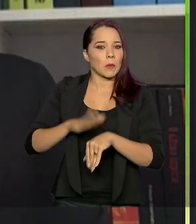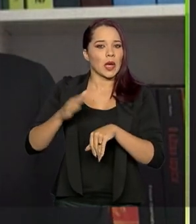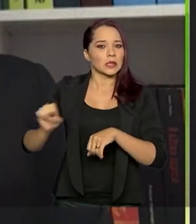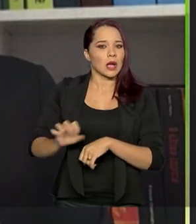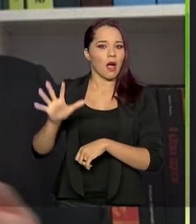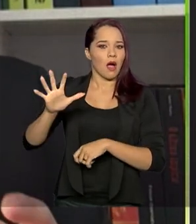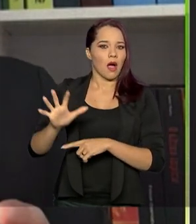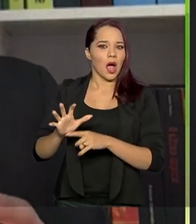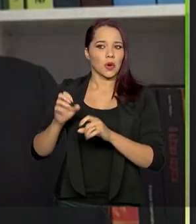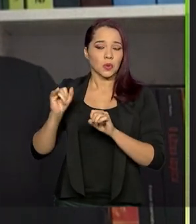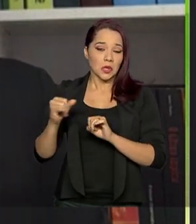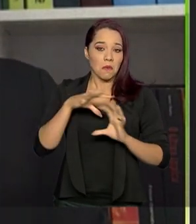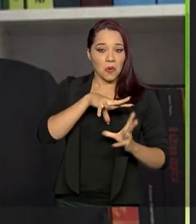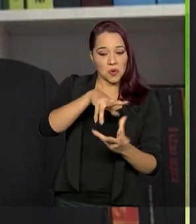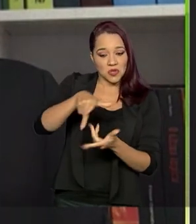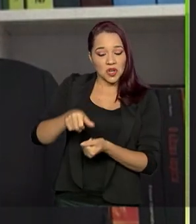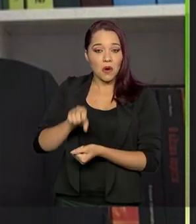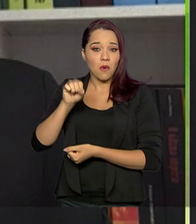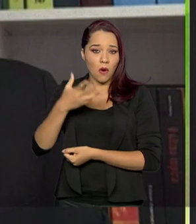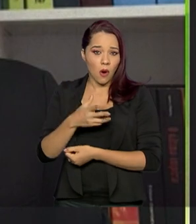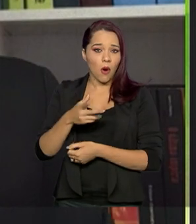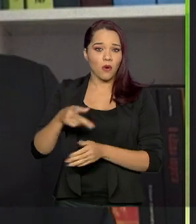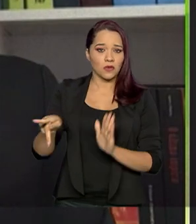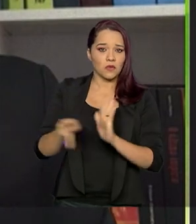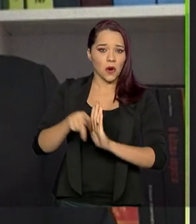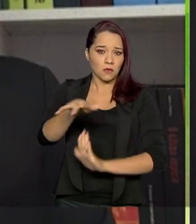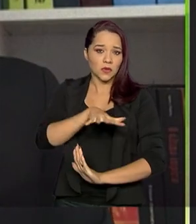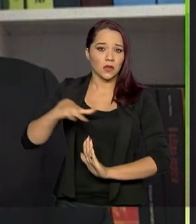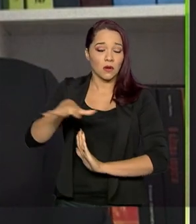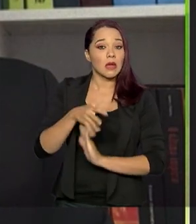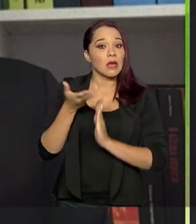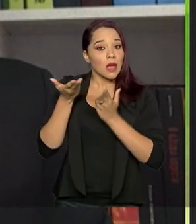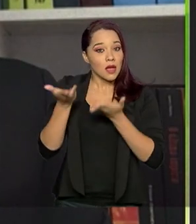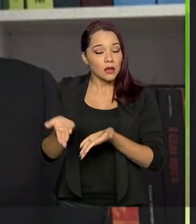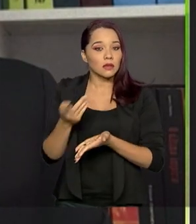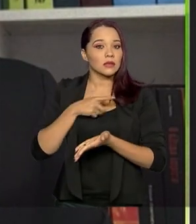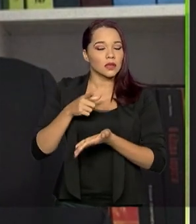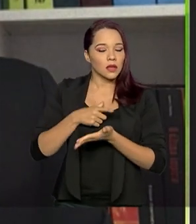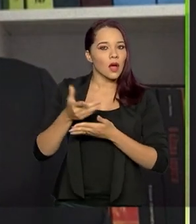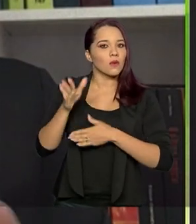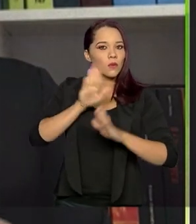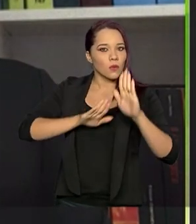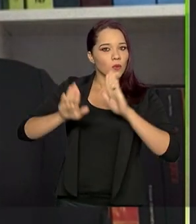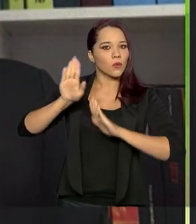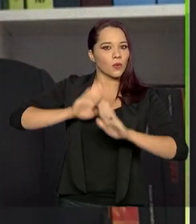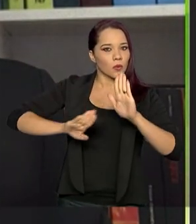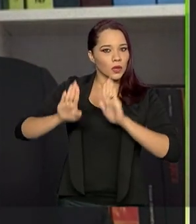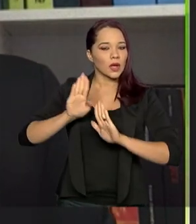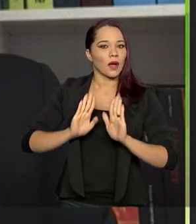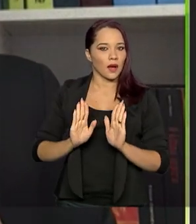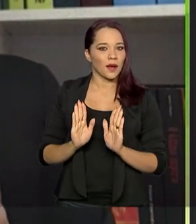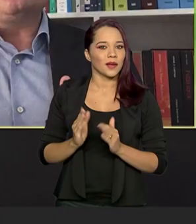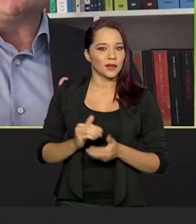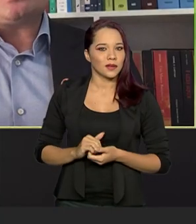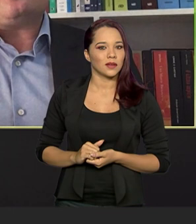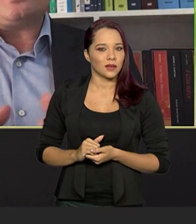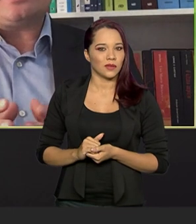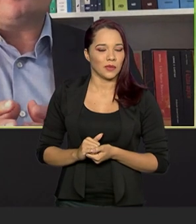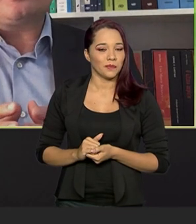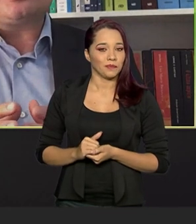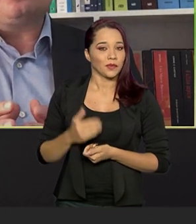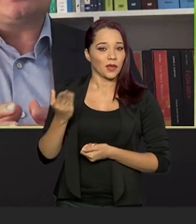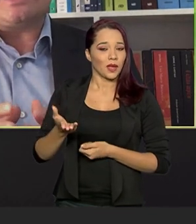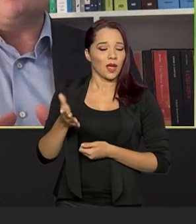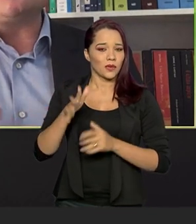seja global ou seja do próprio setor. É isso que nós estamos com bastante cautela e bastante reticência no que se